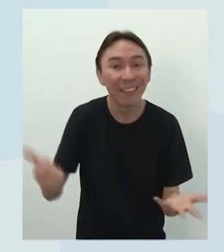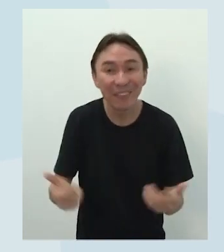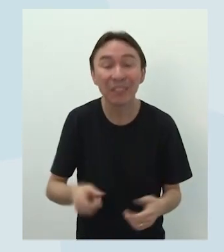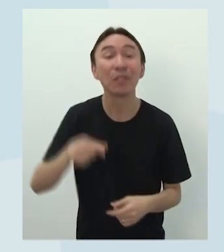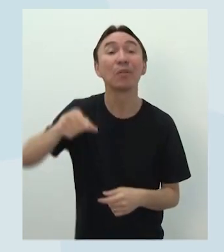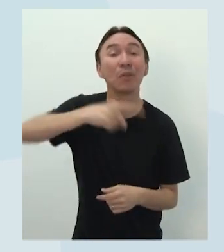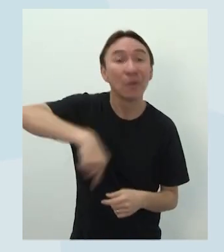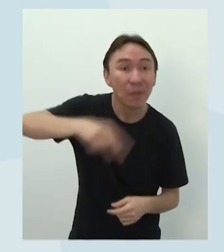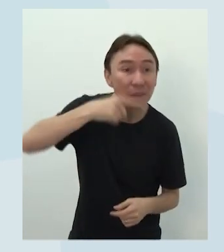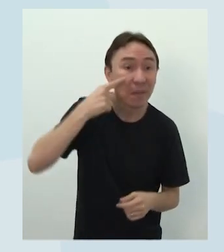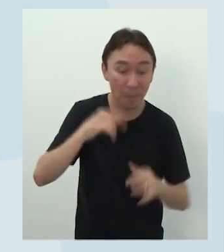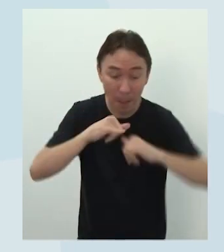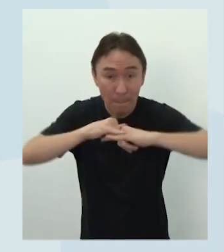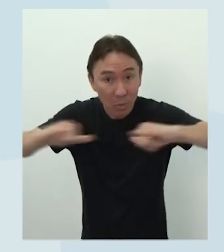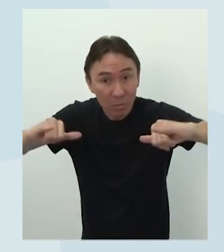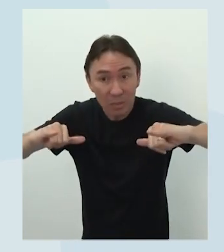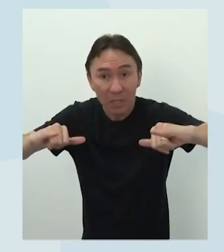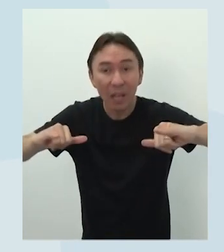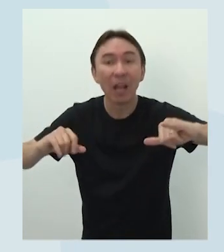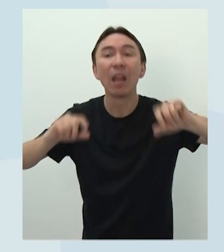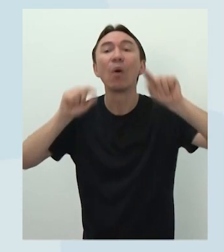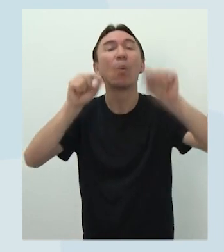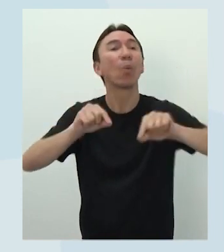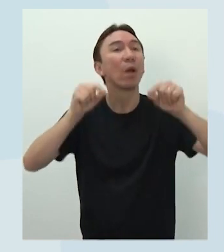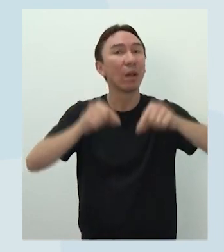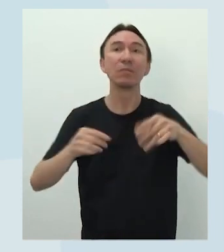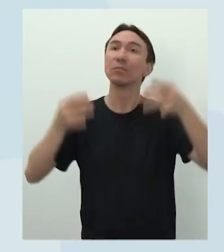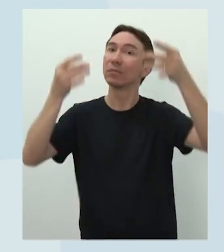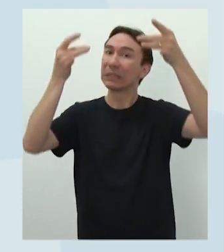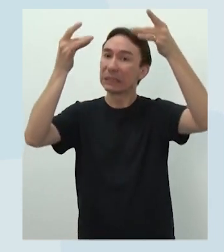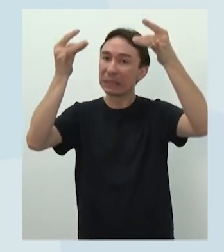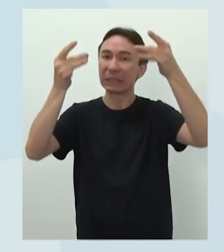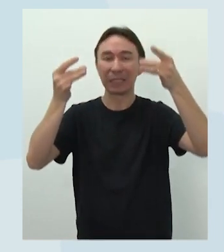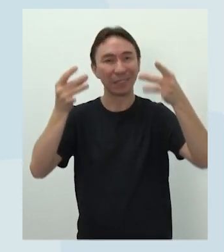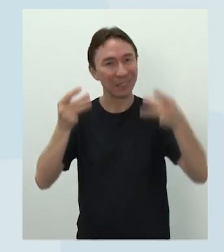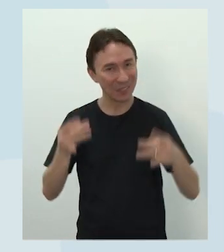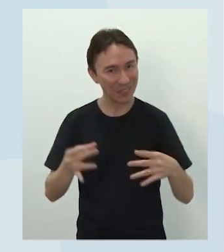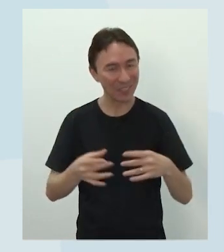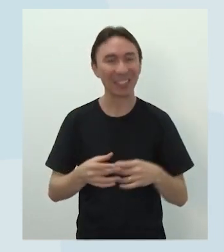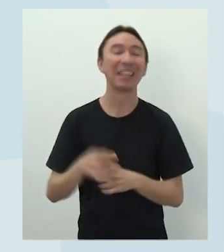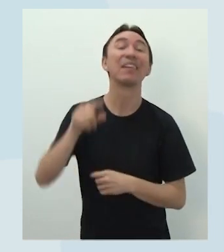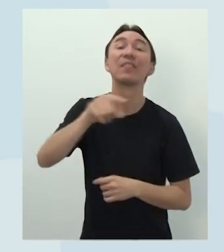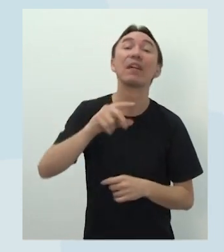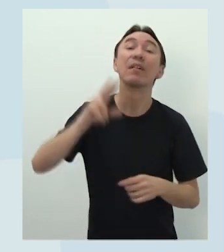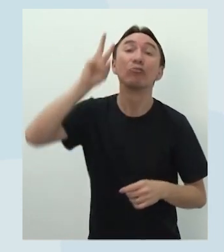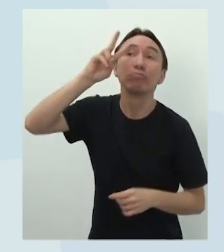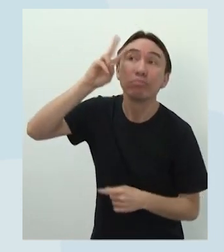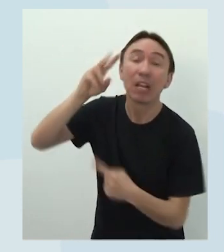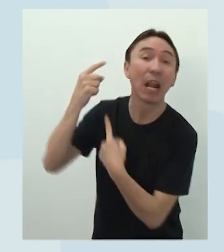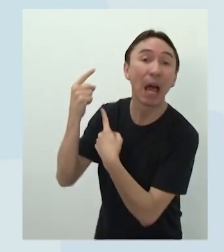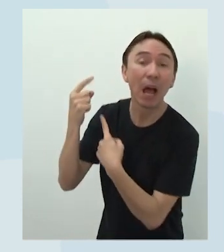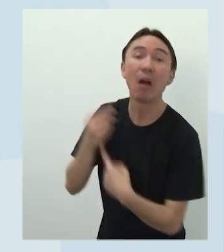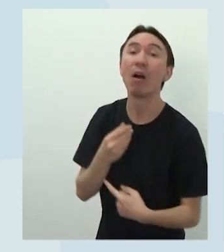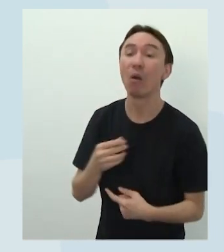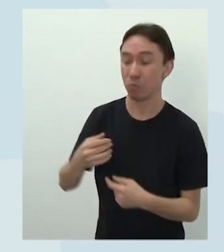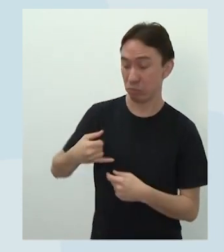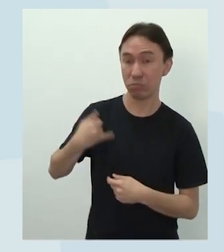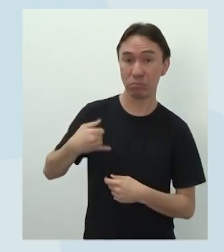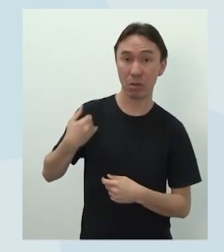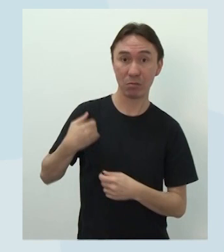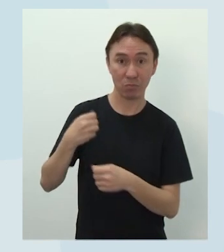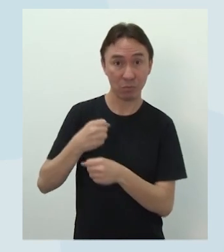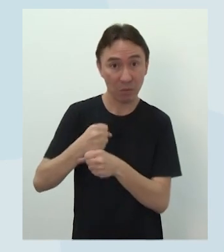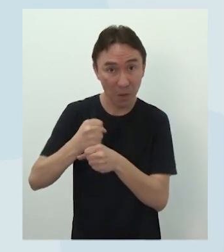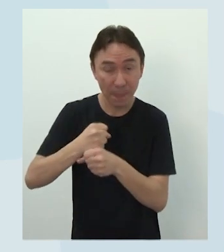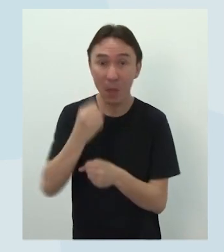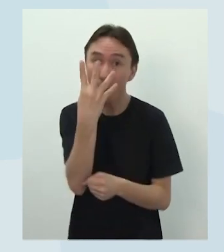ler, ela descreve um fato. Ela fala sobre os 40 anos do Pac-Man. Vocês perceberam? Quem é